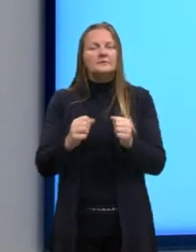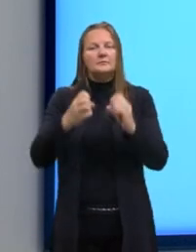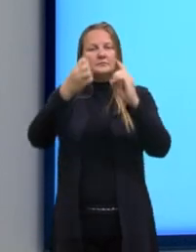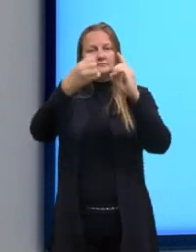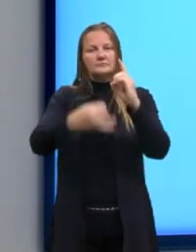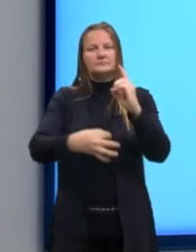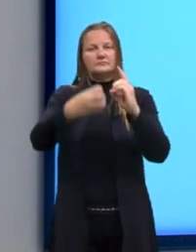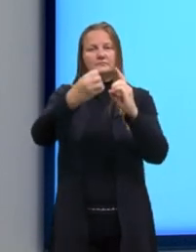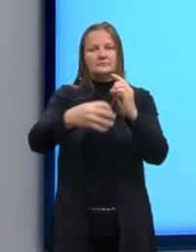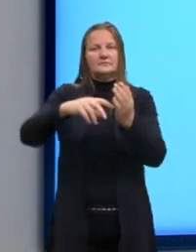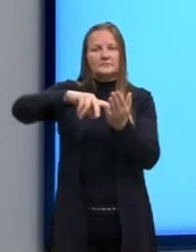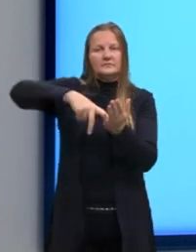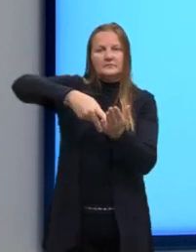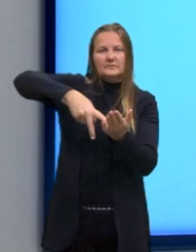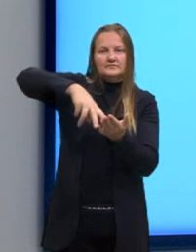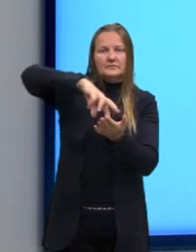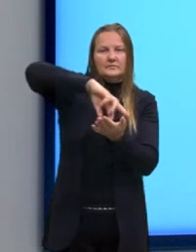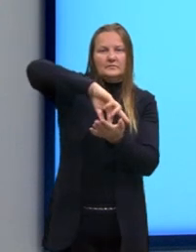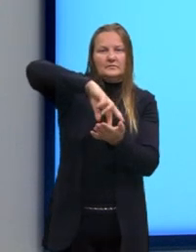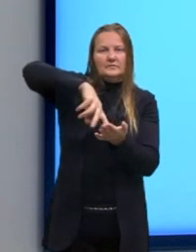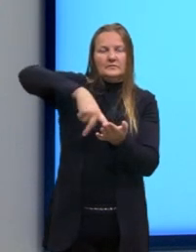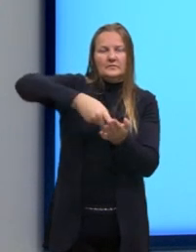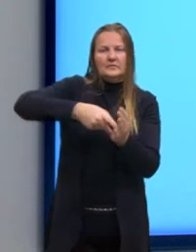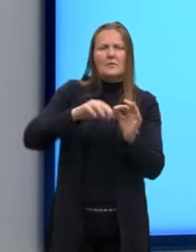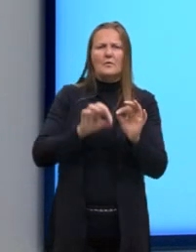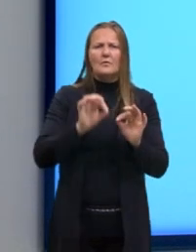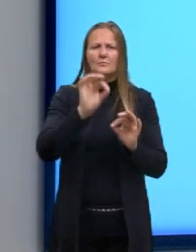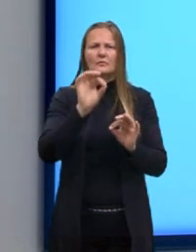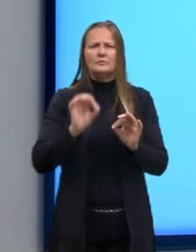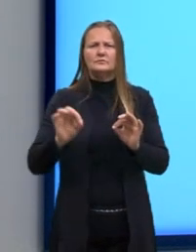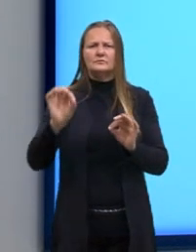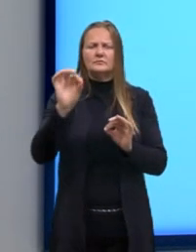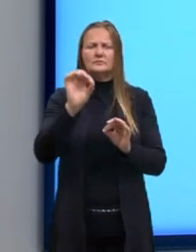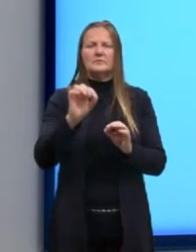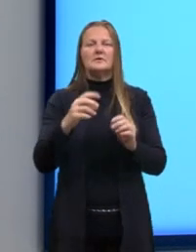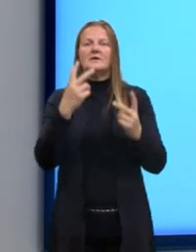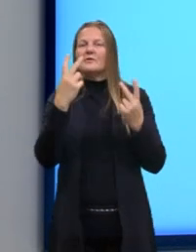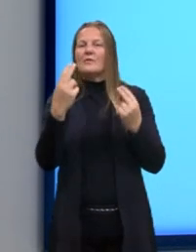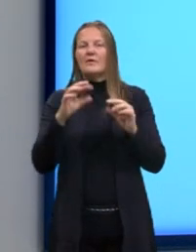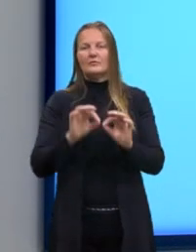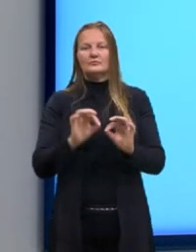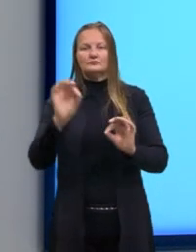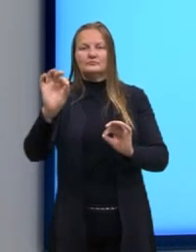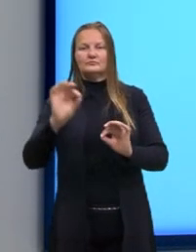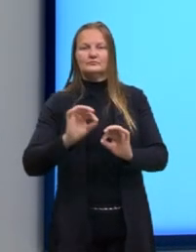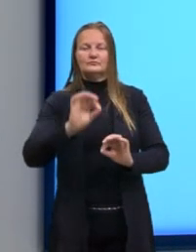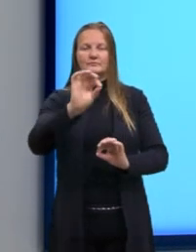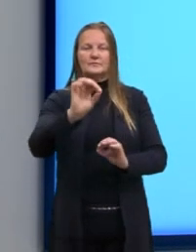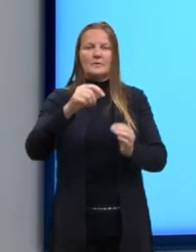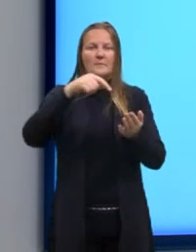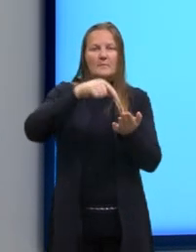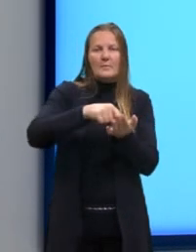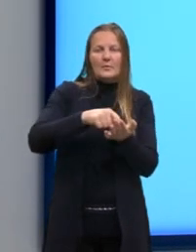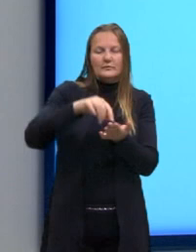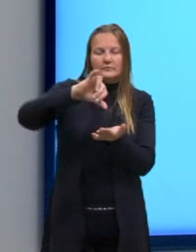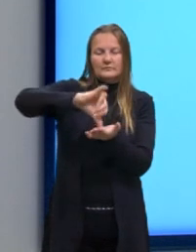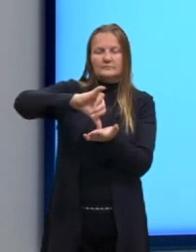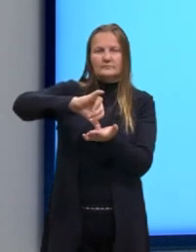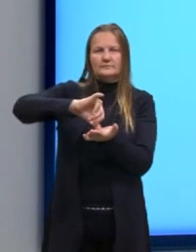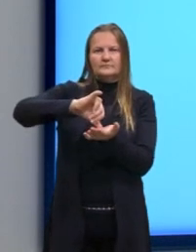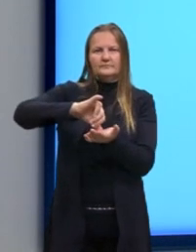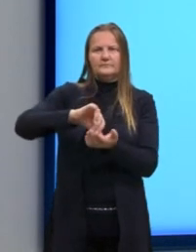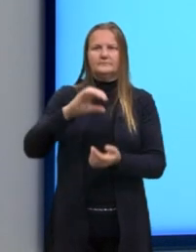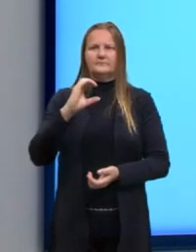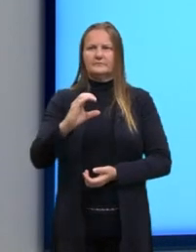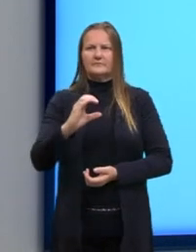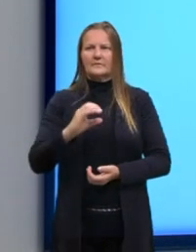circunferência como um conjunto de pontos que possuem a mesma distância de um ponto central, C.